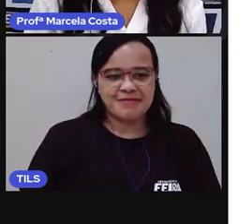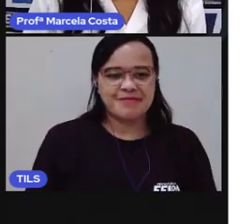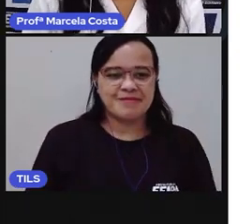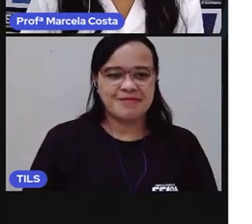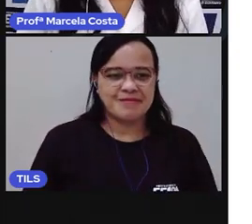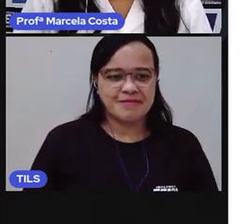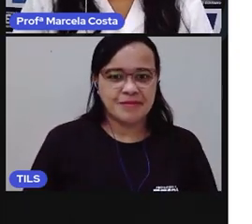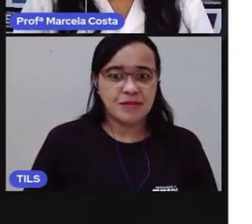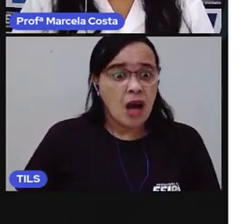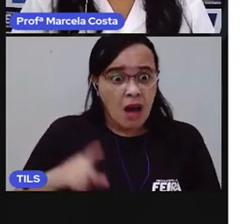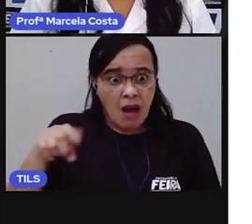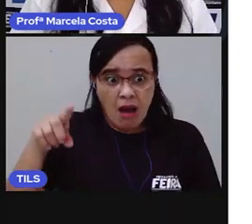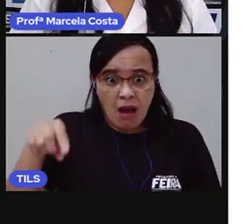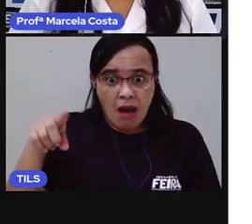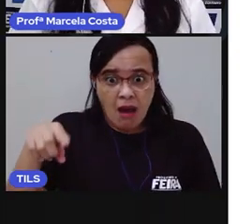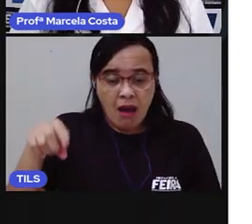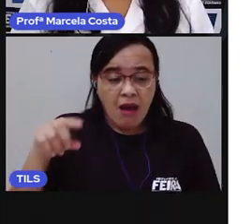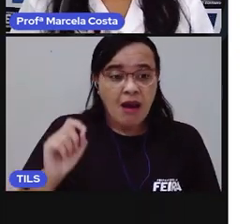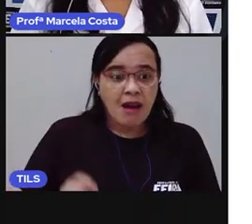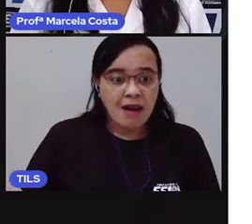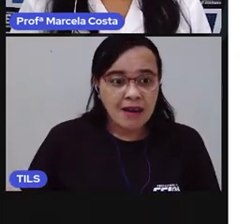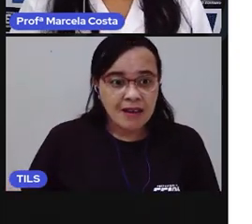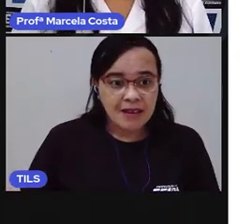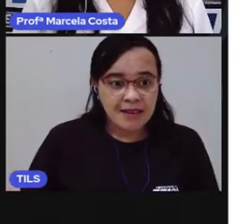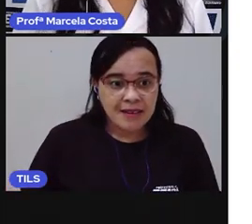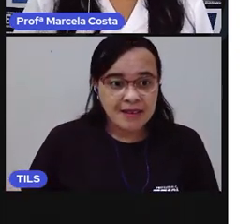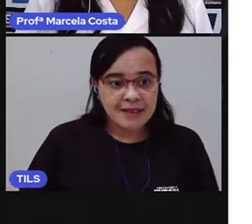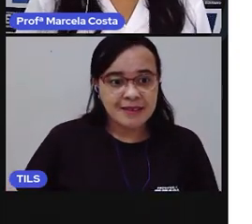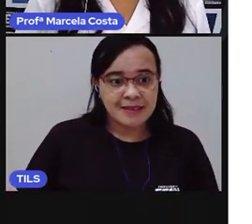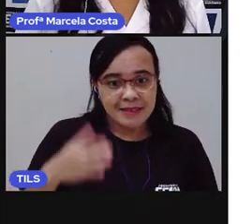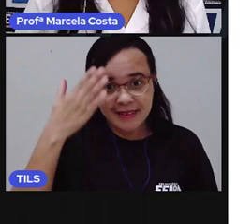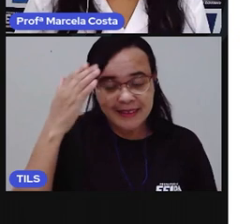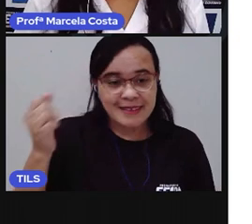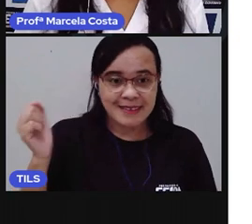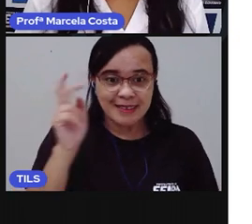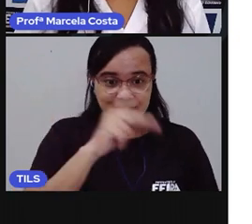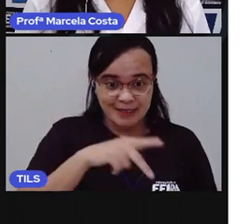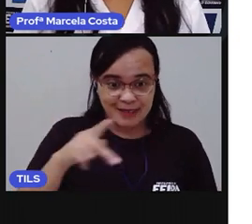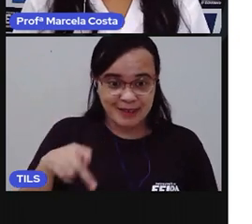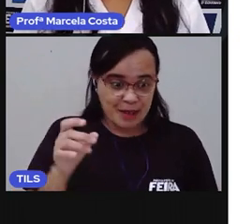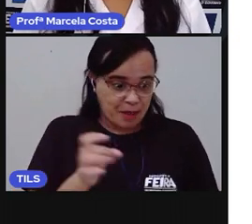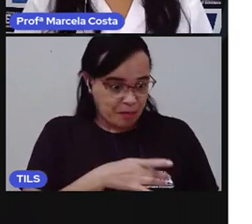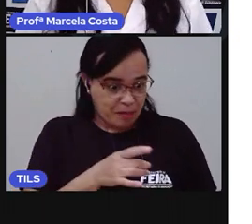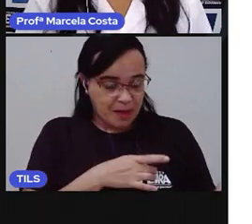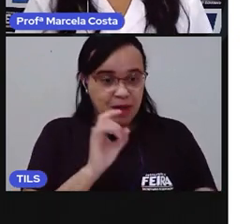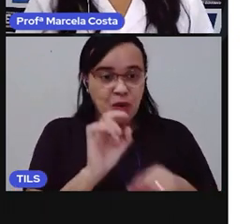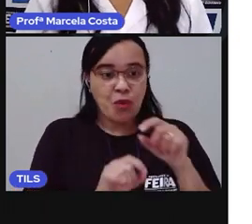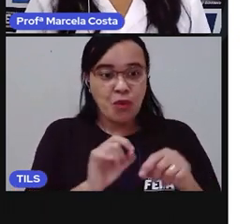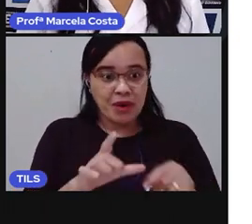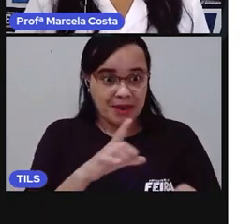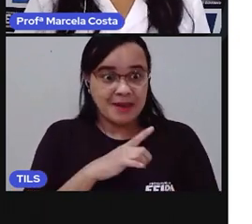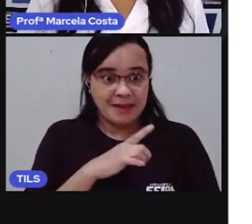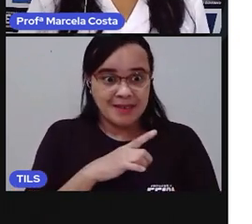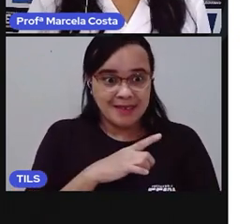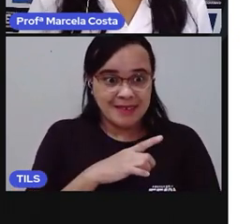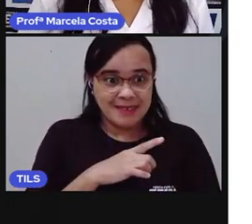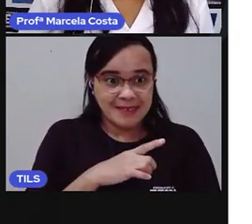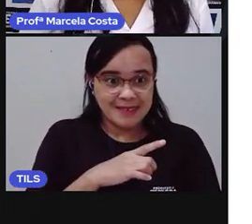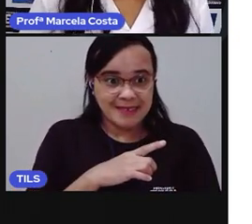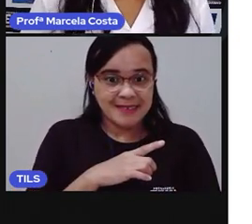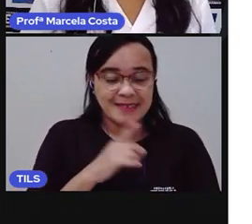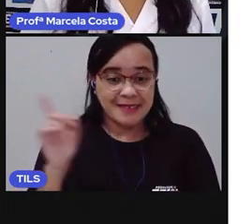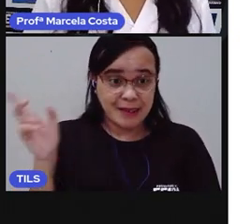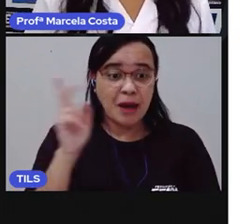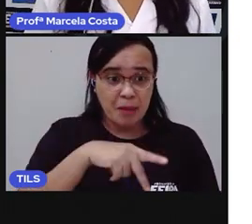É mesmo? Sabe qual é o meu maior medo nesse momento? Eu tenho